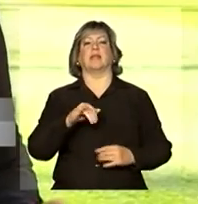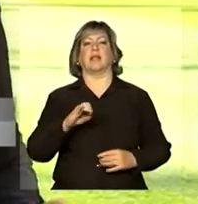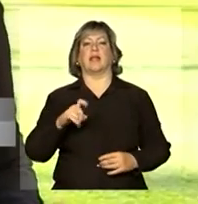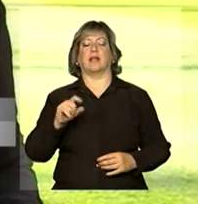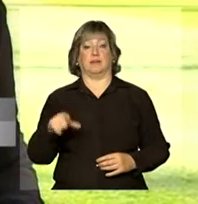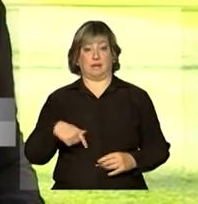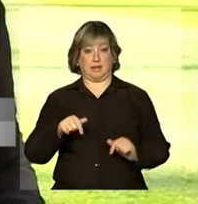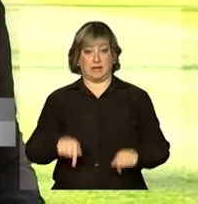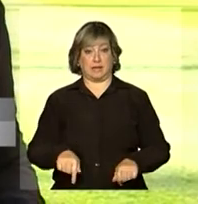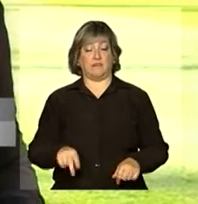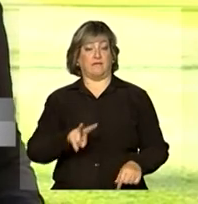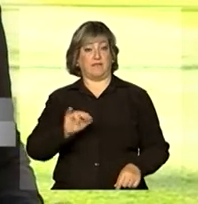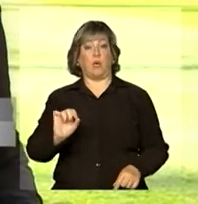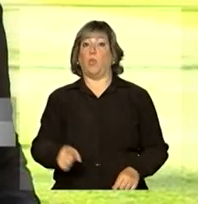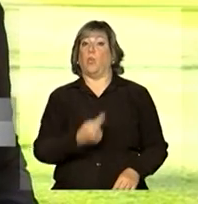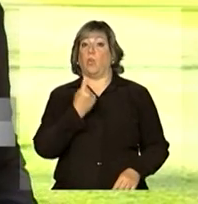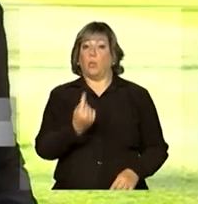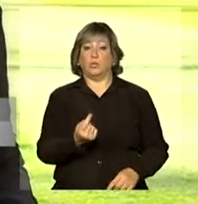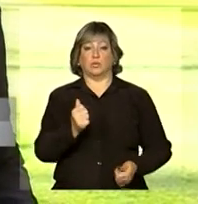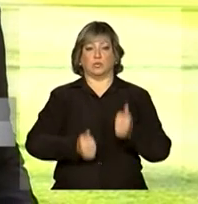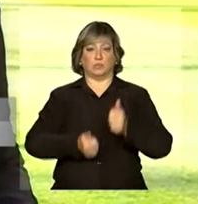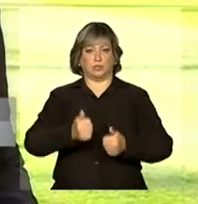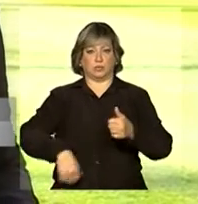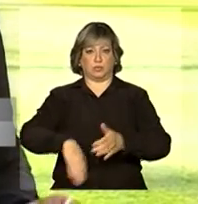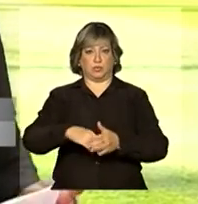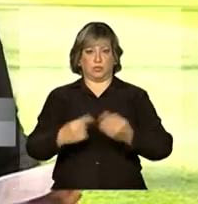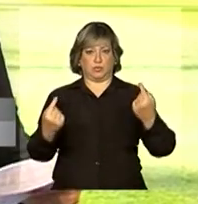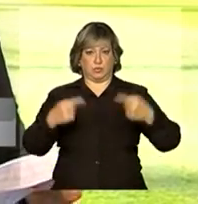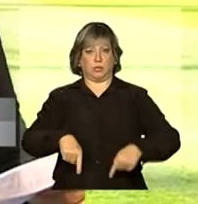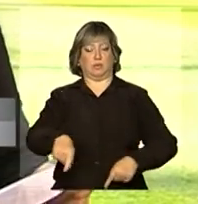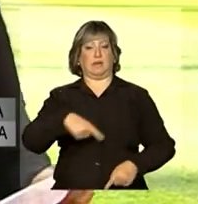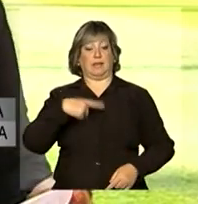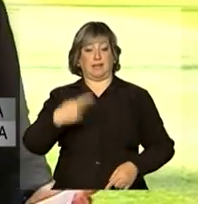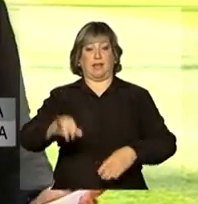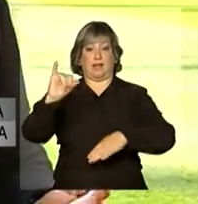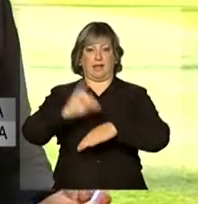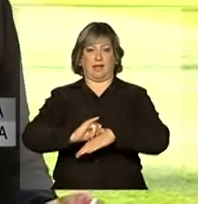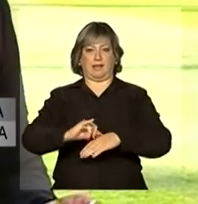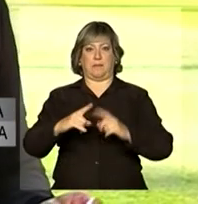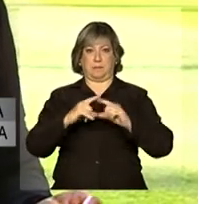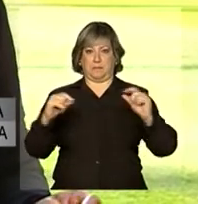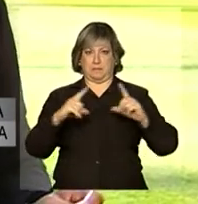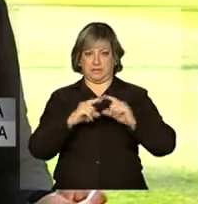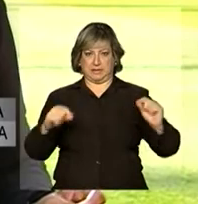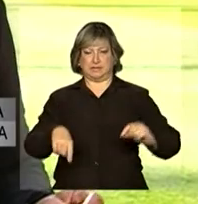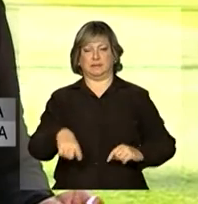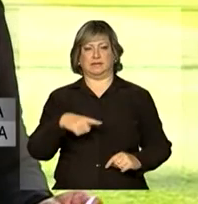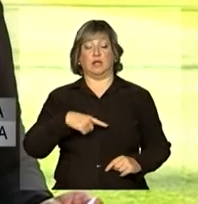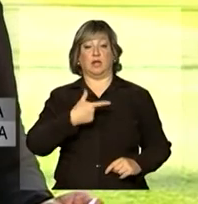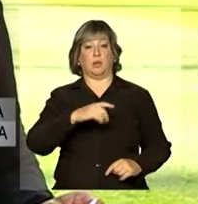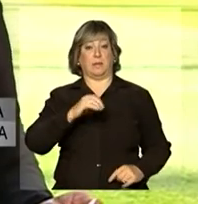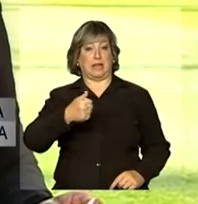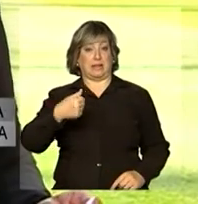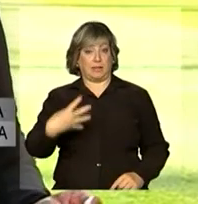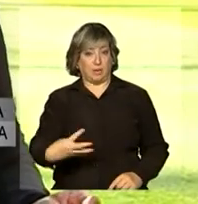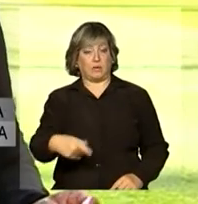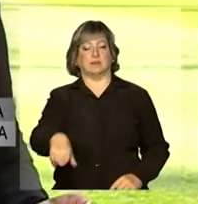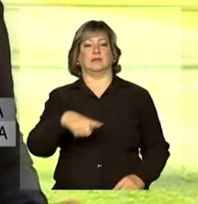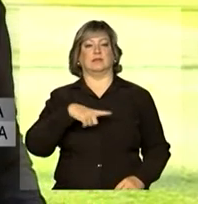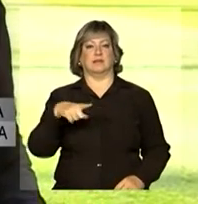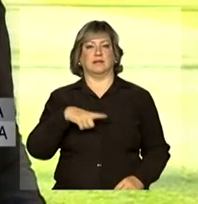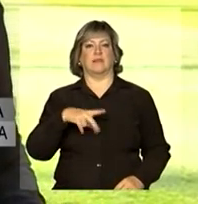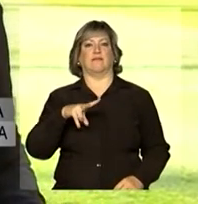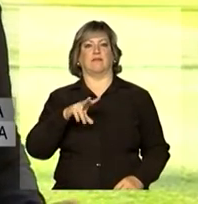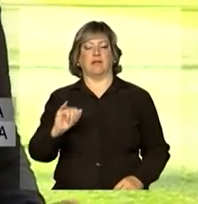vai ser o único jogo da Copa das Confederações na capital federal. Em 2014, o Estádio Nacional de Brasília vai